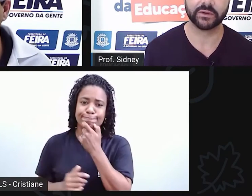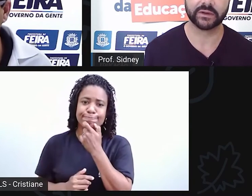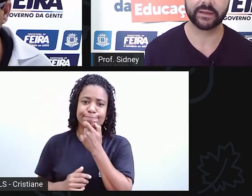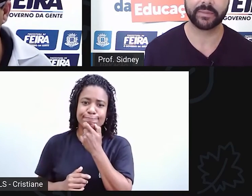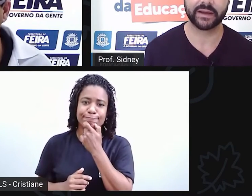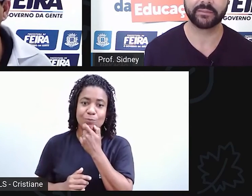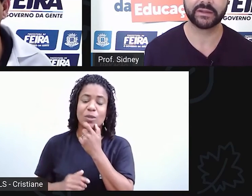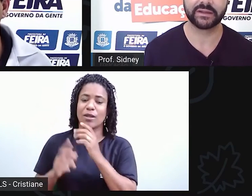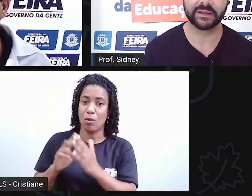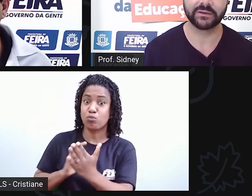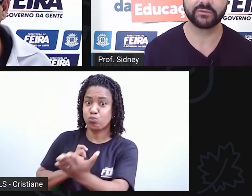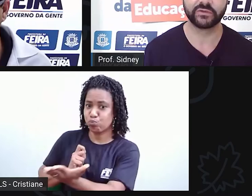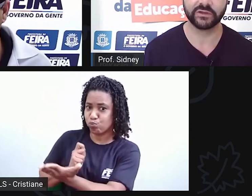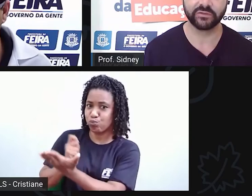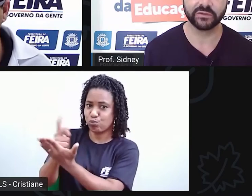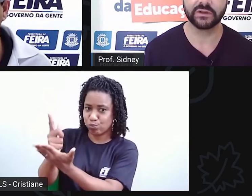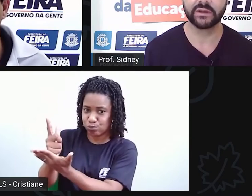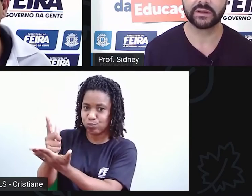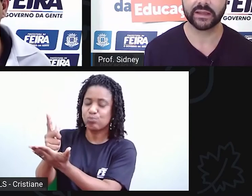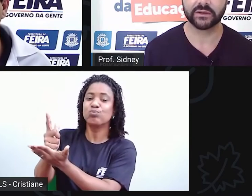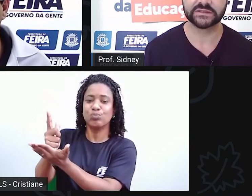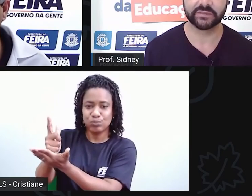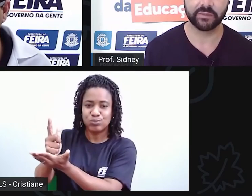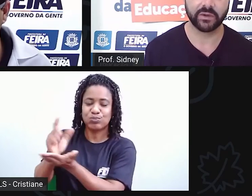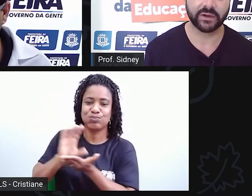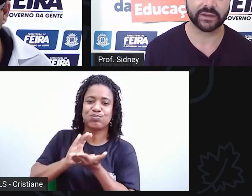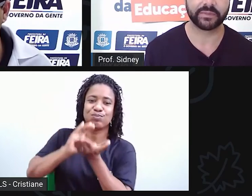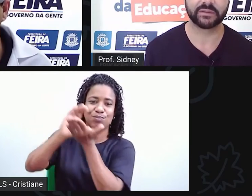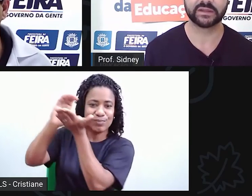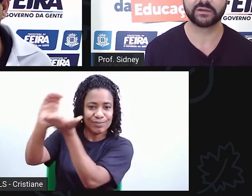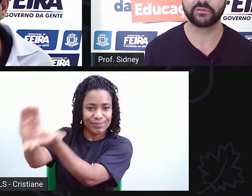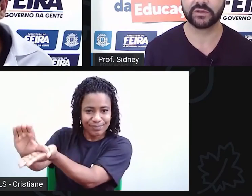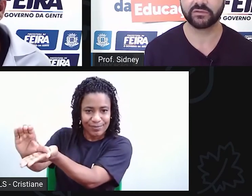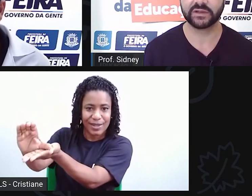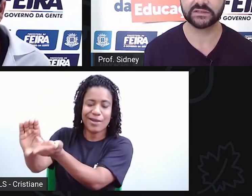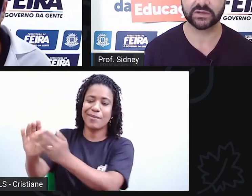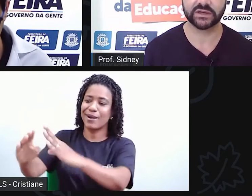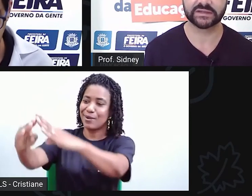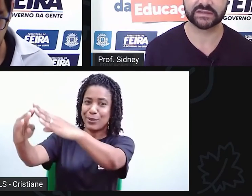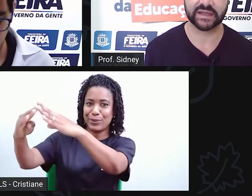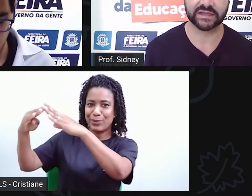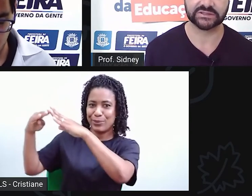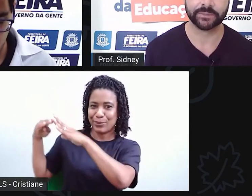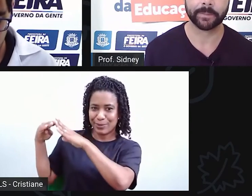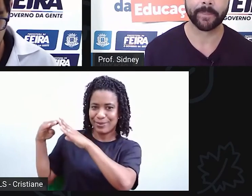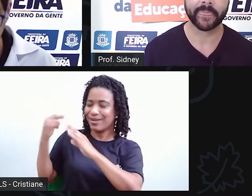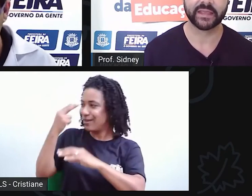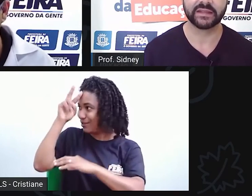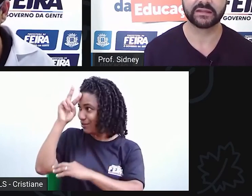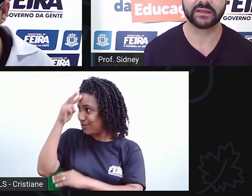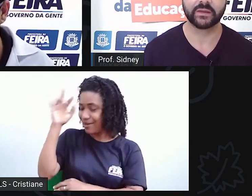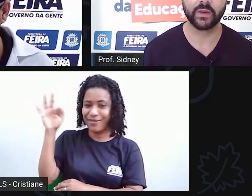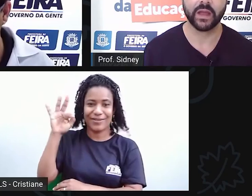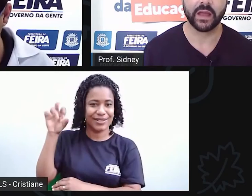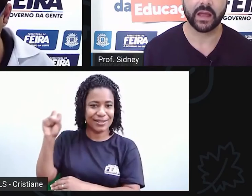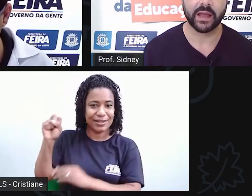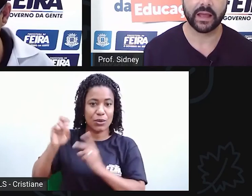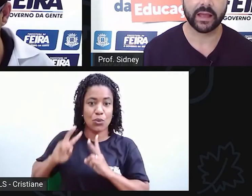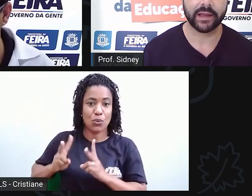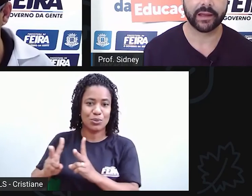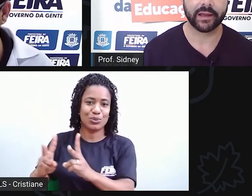patrimônio, né? Para mantê-lo vivo na nossa memória, para mantê-lo vivo na história da cidade. Então,